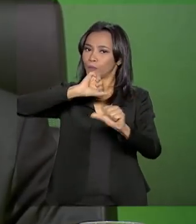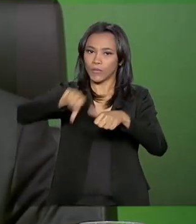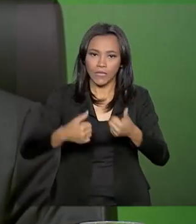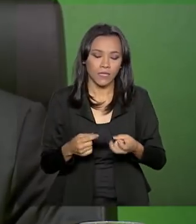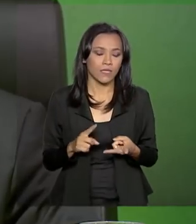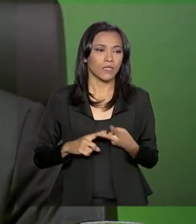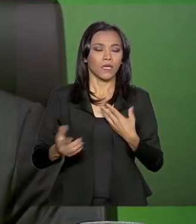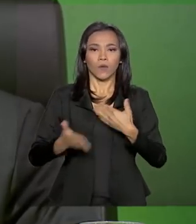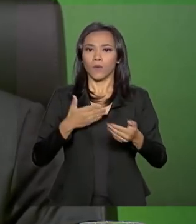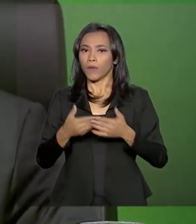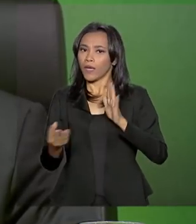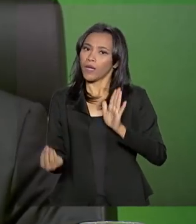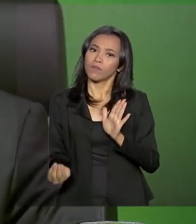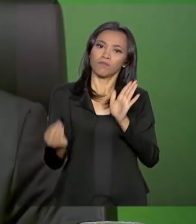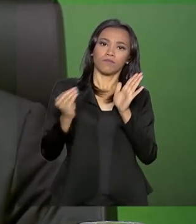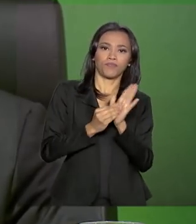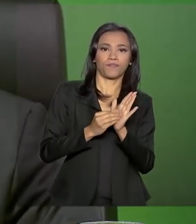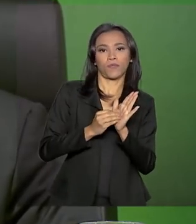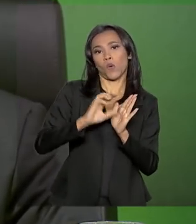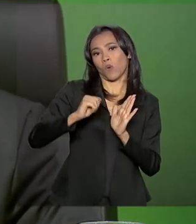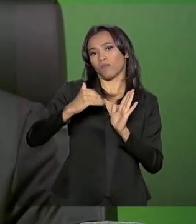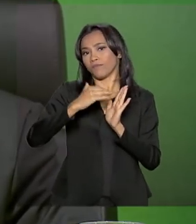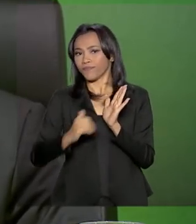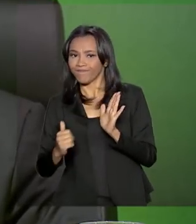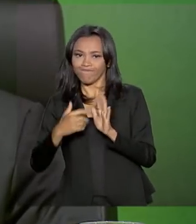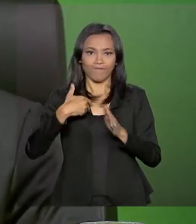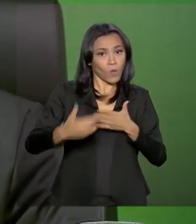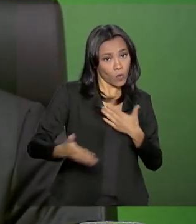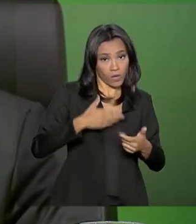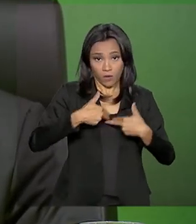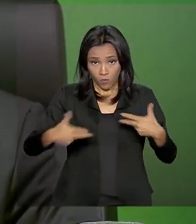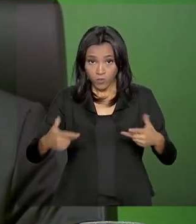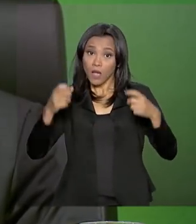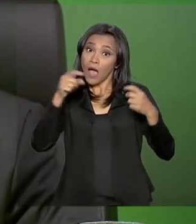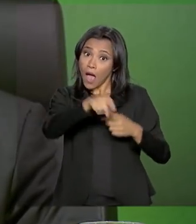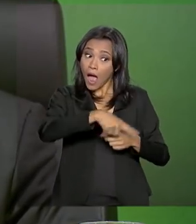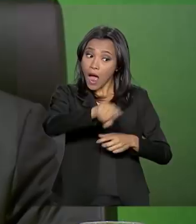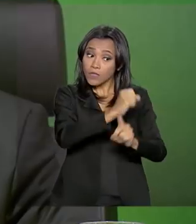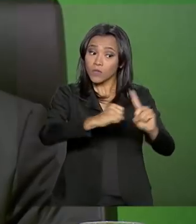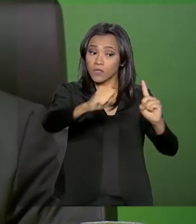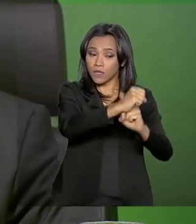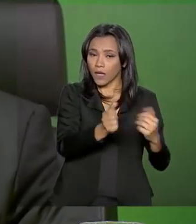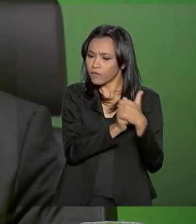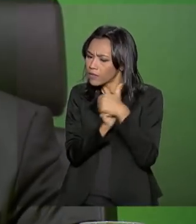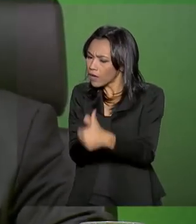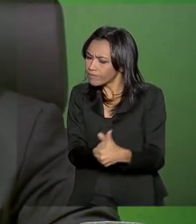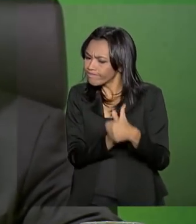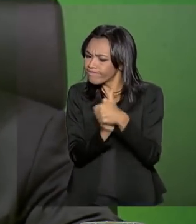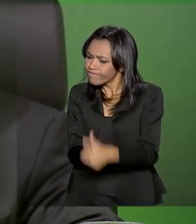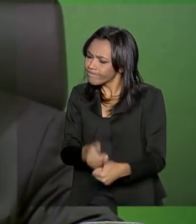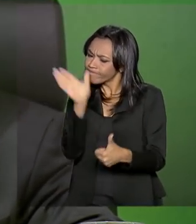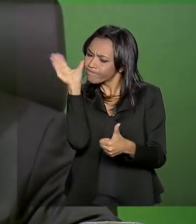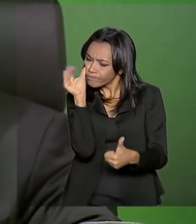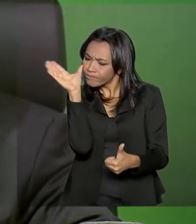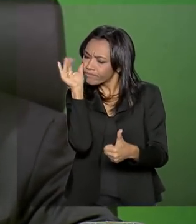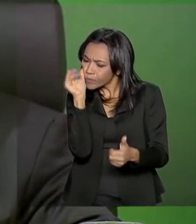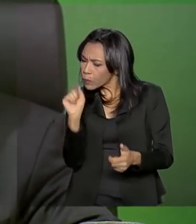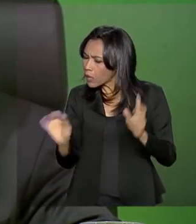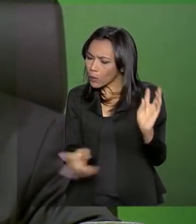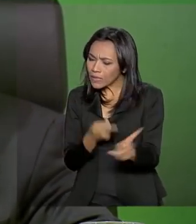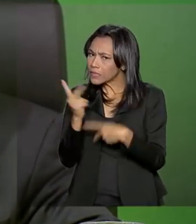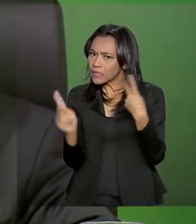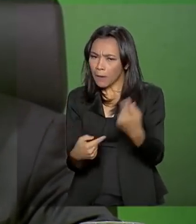qualquer acréscimo ou decréscimo no texto, ele pudesse ser acompanhado pela sociedade, tanto no aspecto da